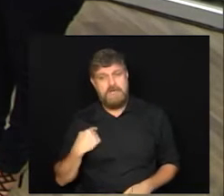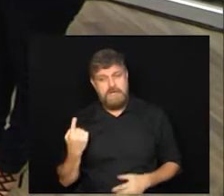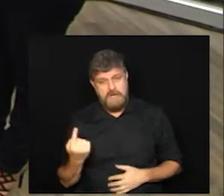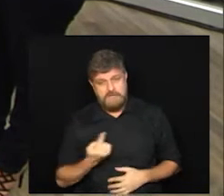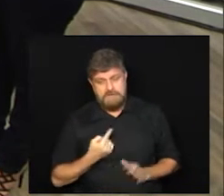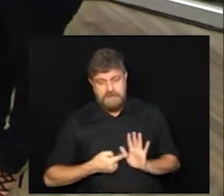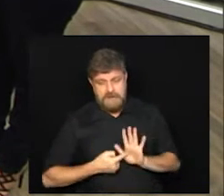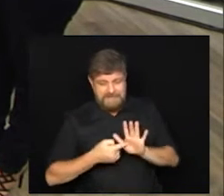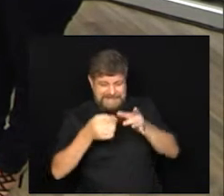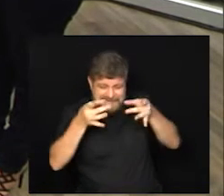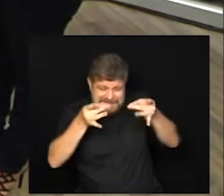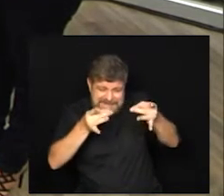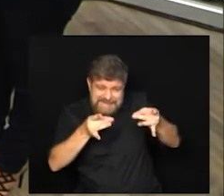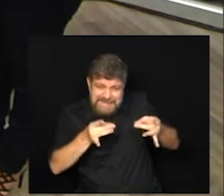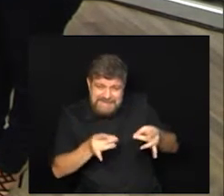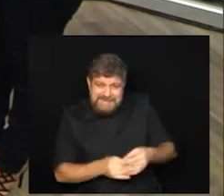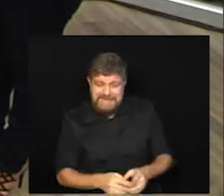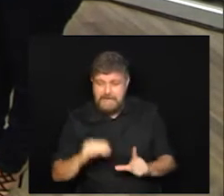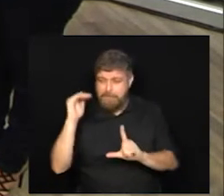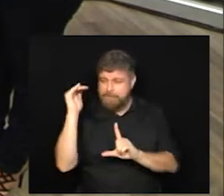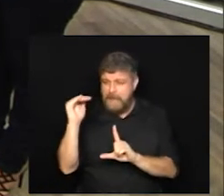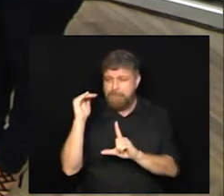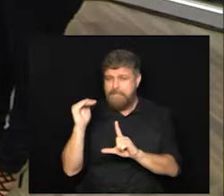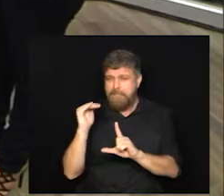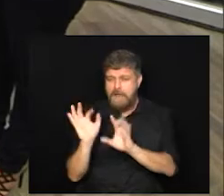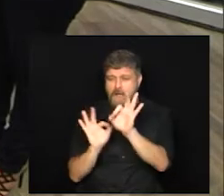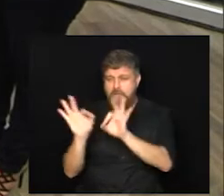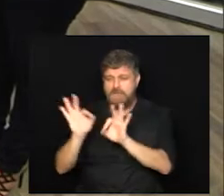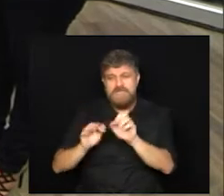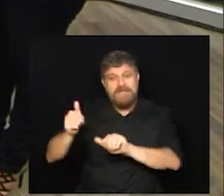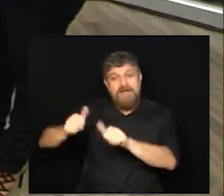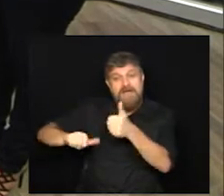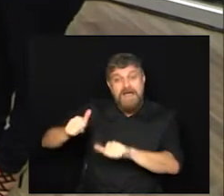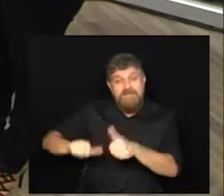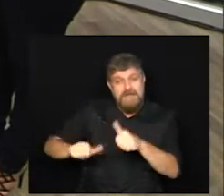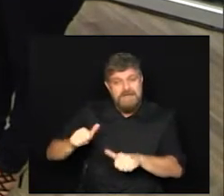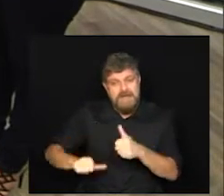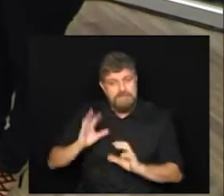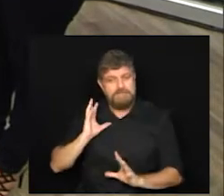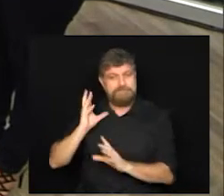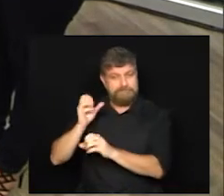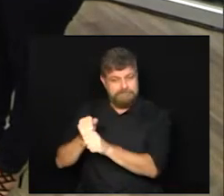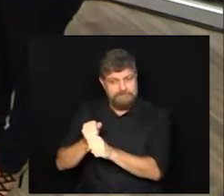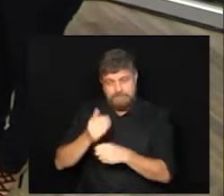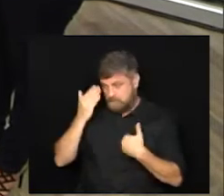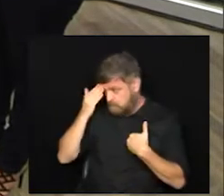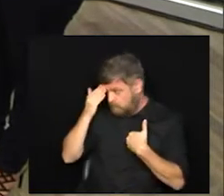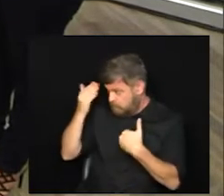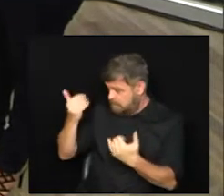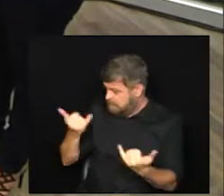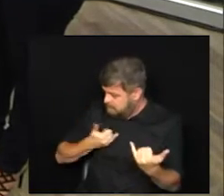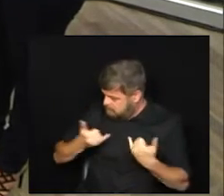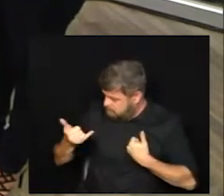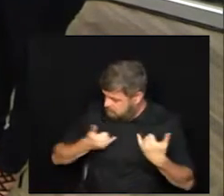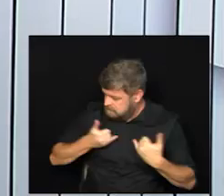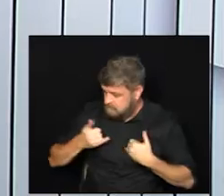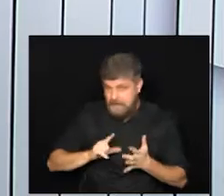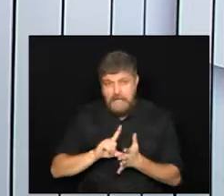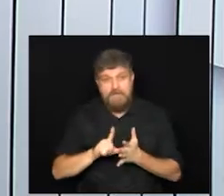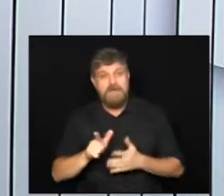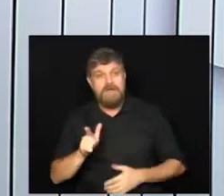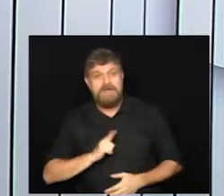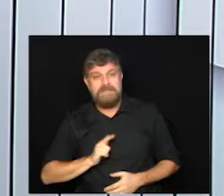vai trazer amanhã detalhamento de cada projeto que será analisado tá certo muito obrigado Mina Abreu pelas informações daqui a pouco também